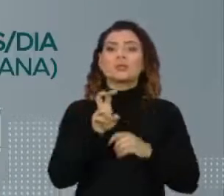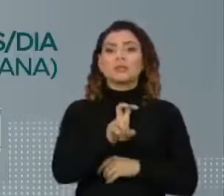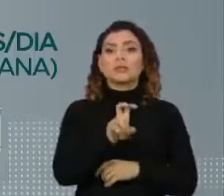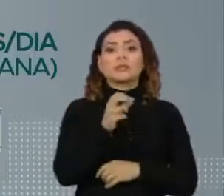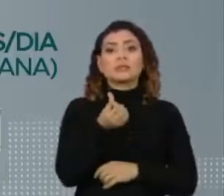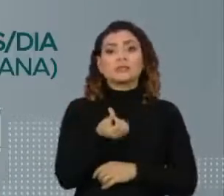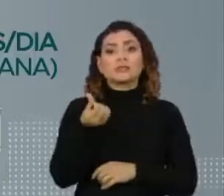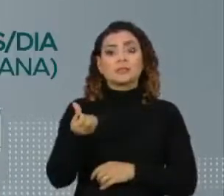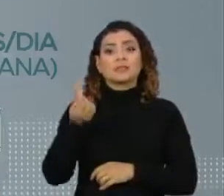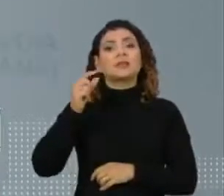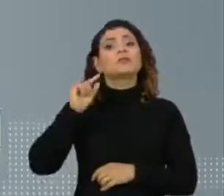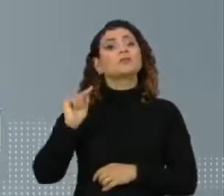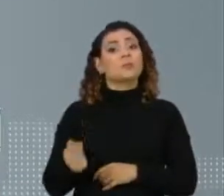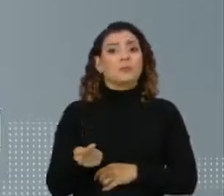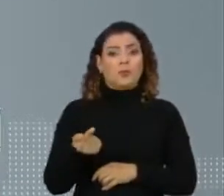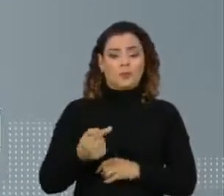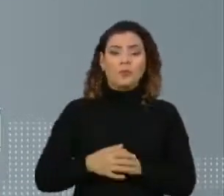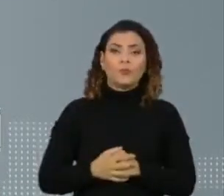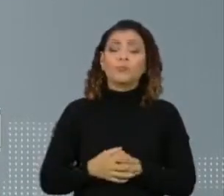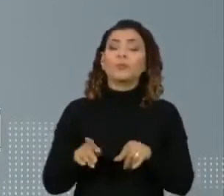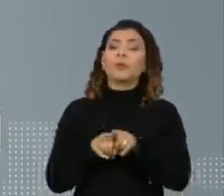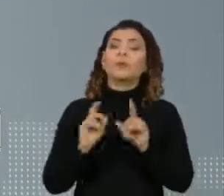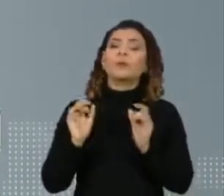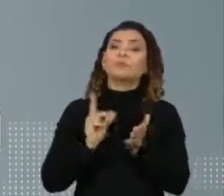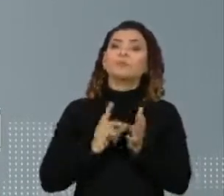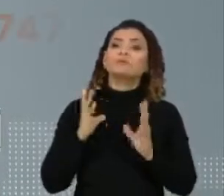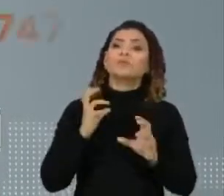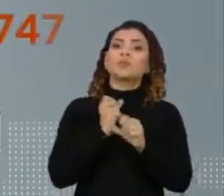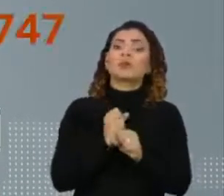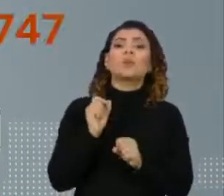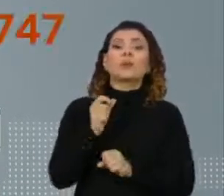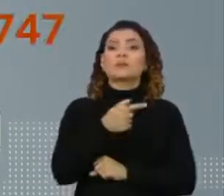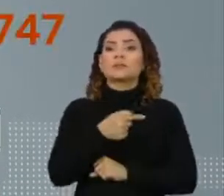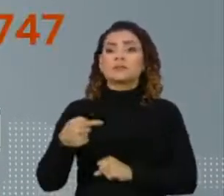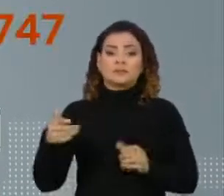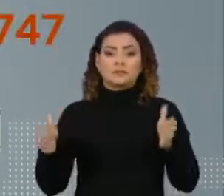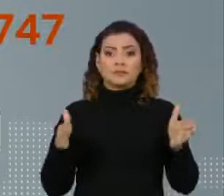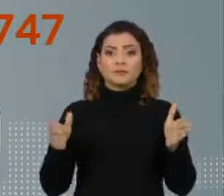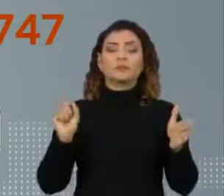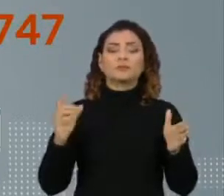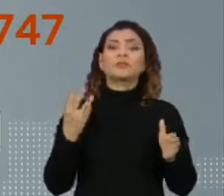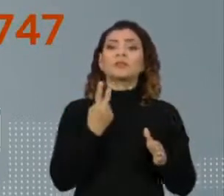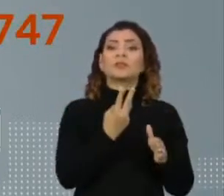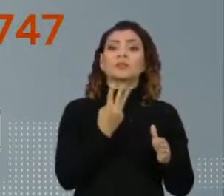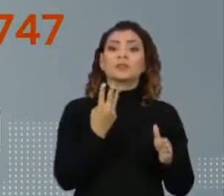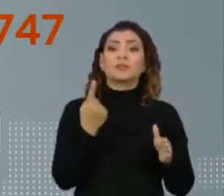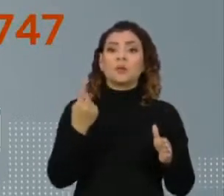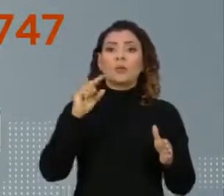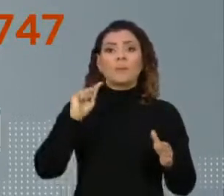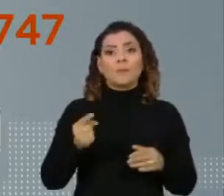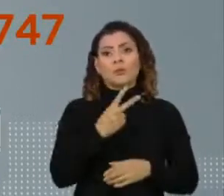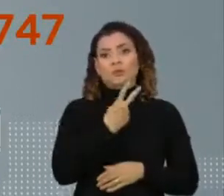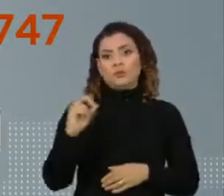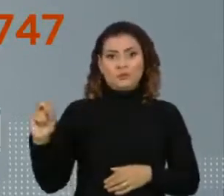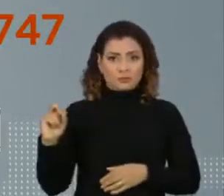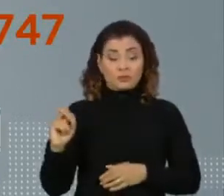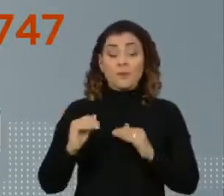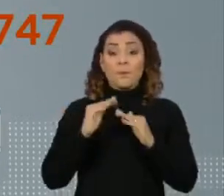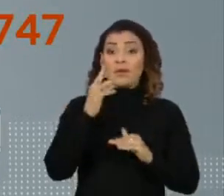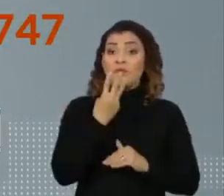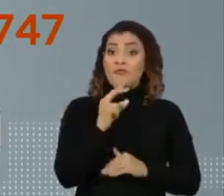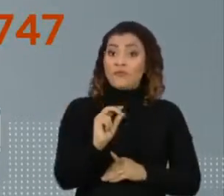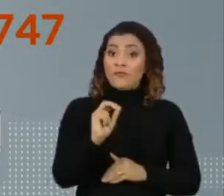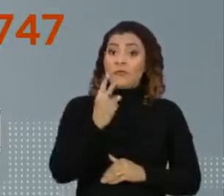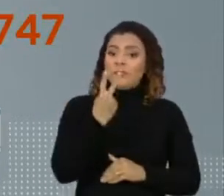dos 567 mil. A média móvel de casos nos últimos sete dias chega a 31 mil e 200. Mais de 20